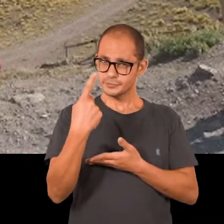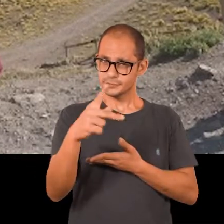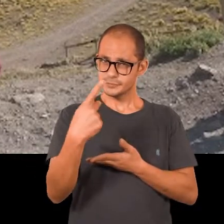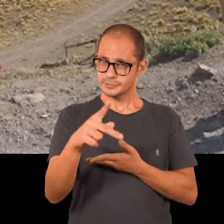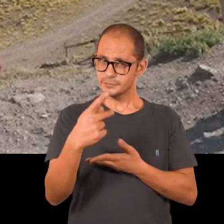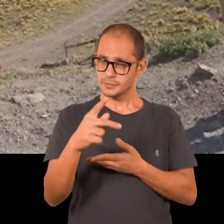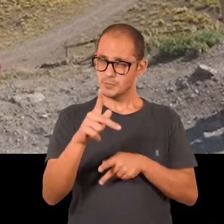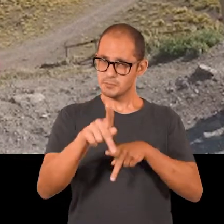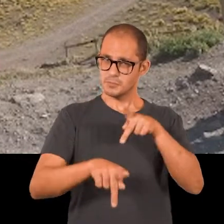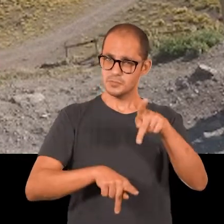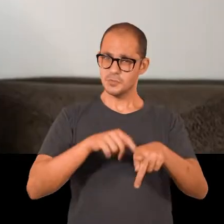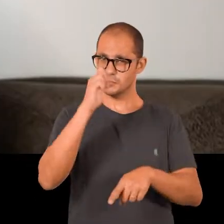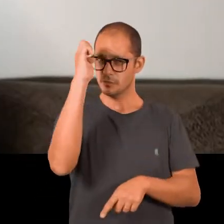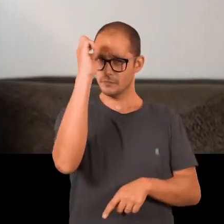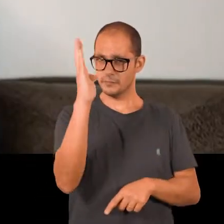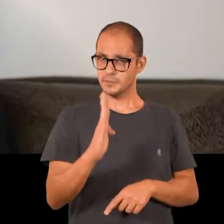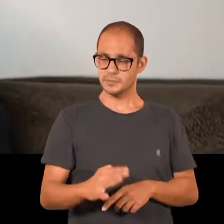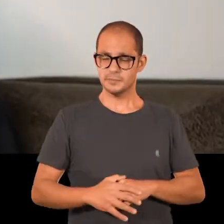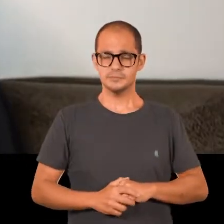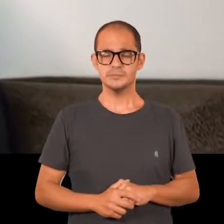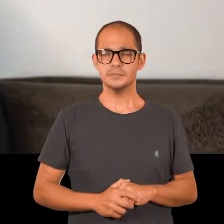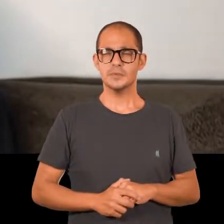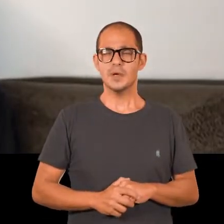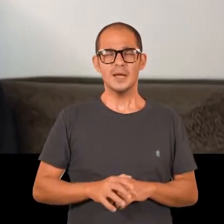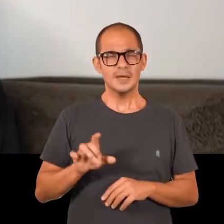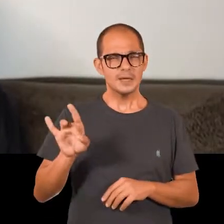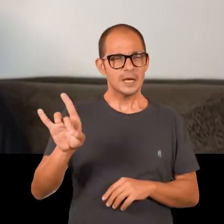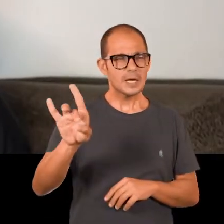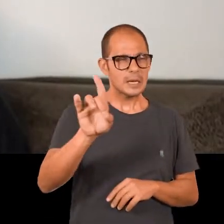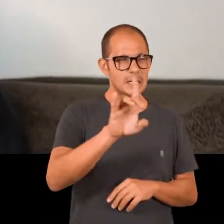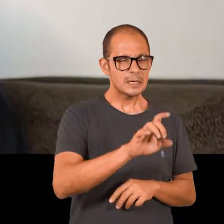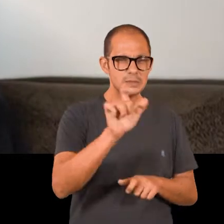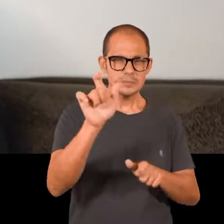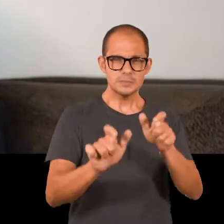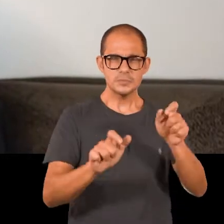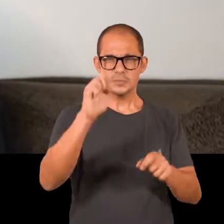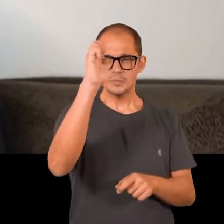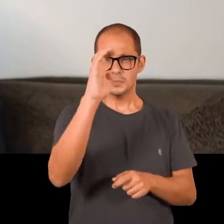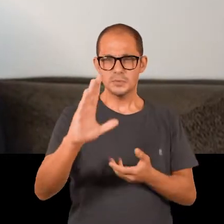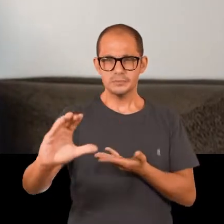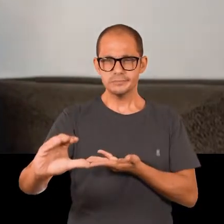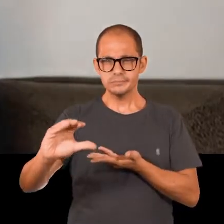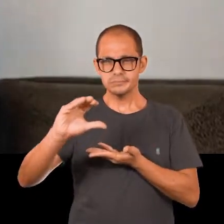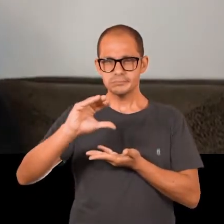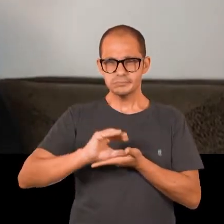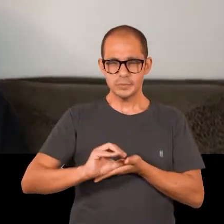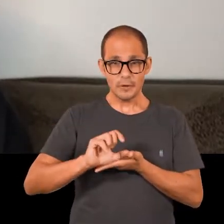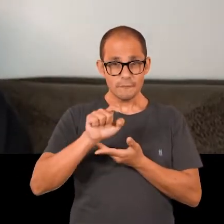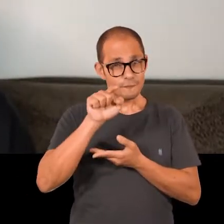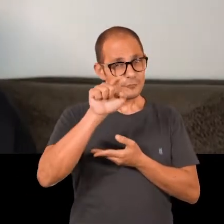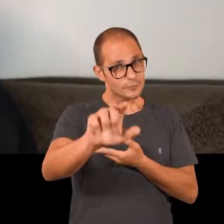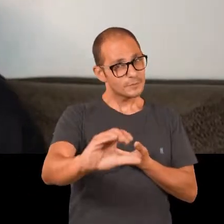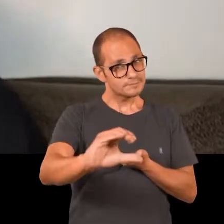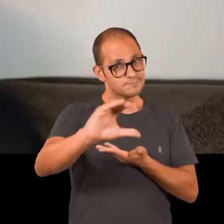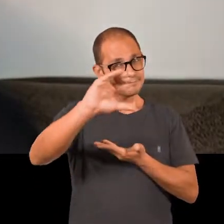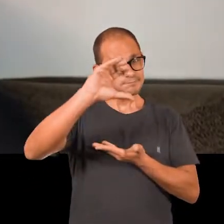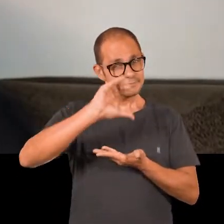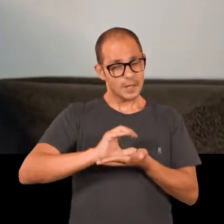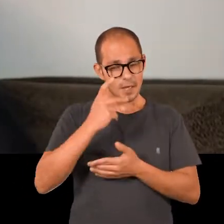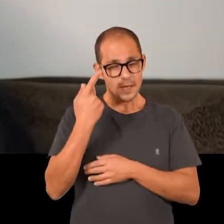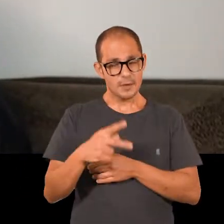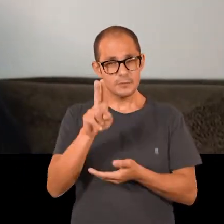O dinheiro do povo brasileiro. O investimento que cada brasileiro faz, aquele que você faz, nas